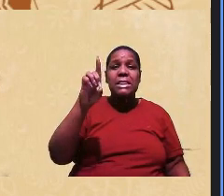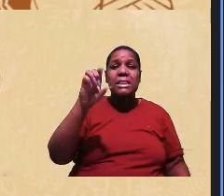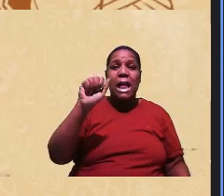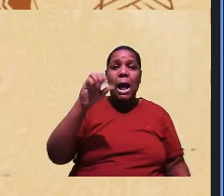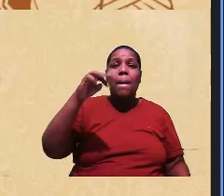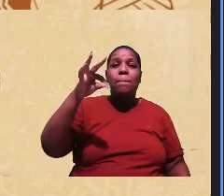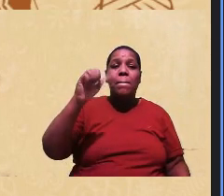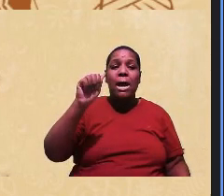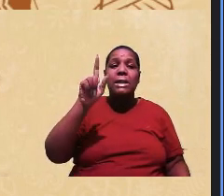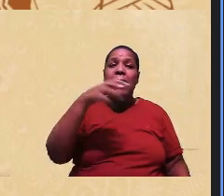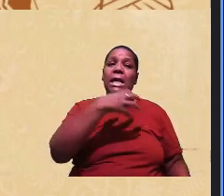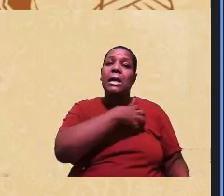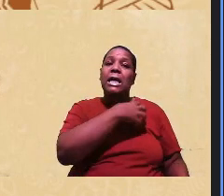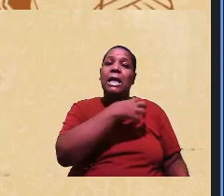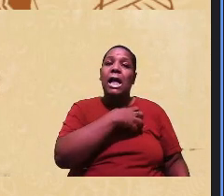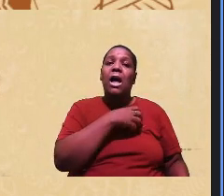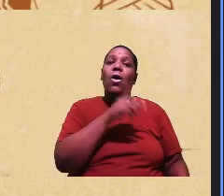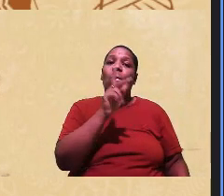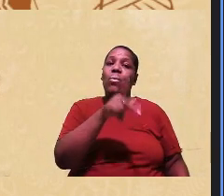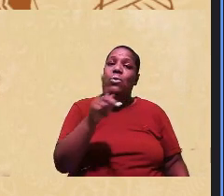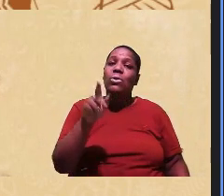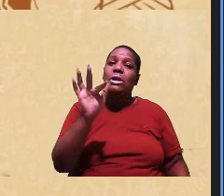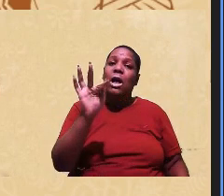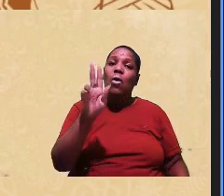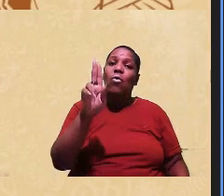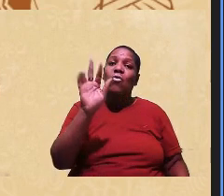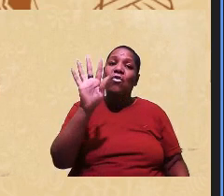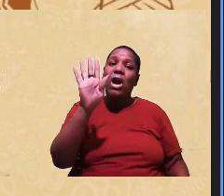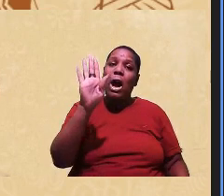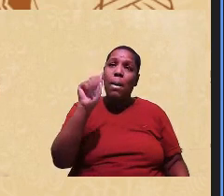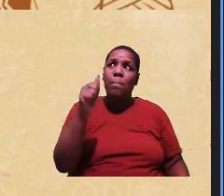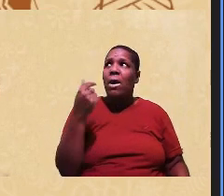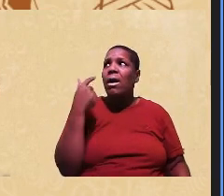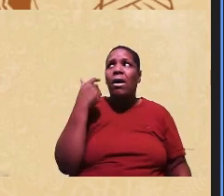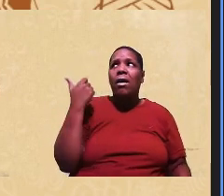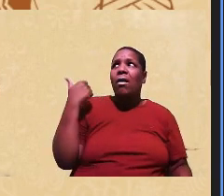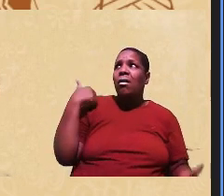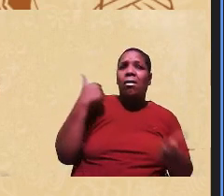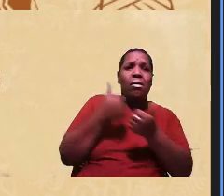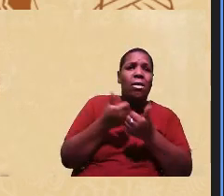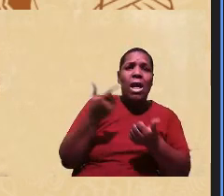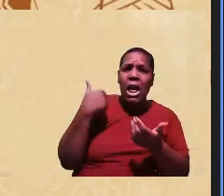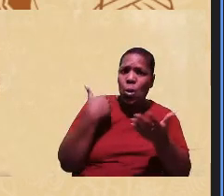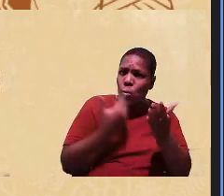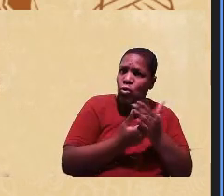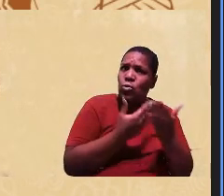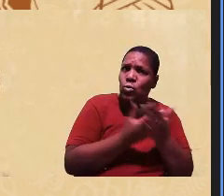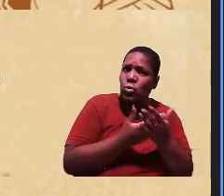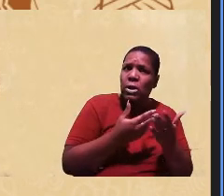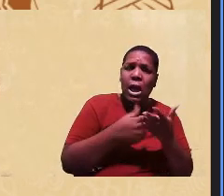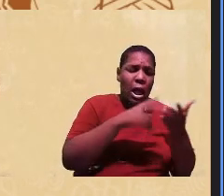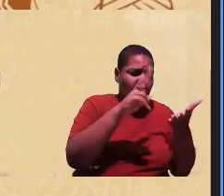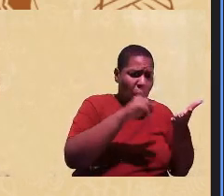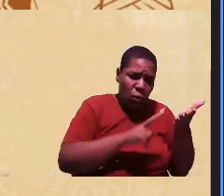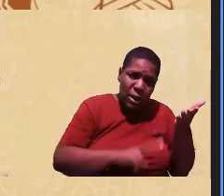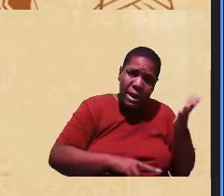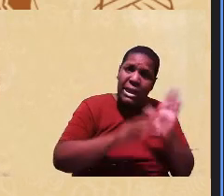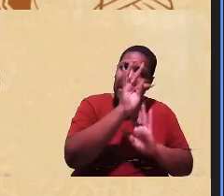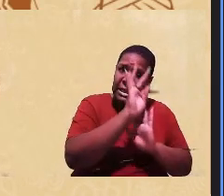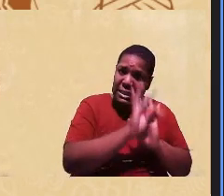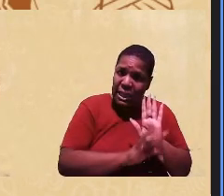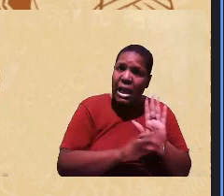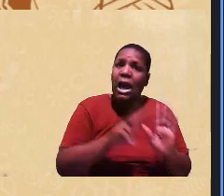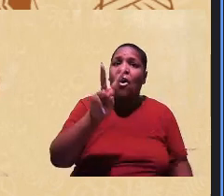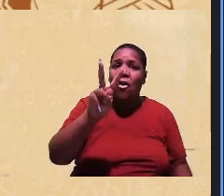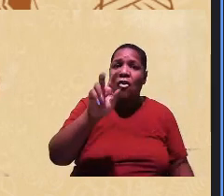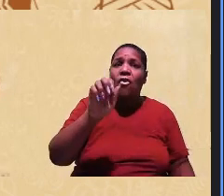professor da UFBA um tempo desse e eu li textos de Walter da Mata